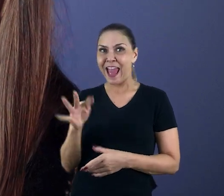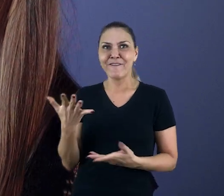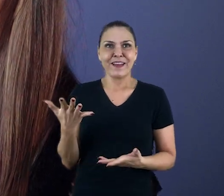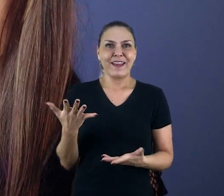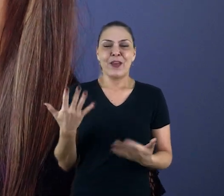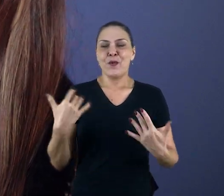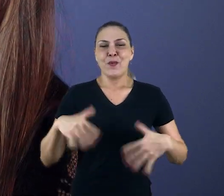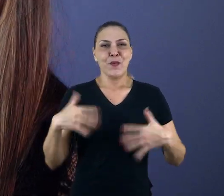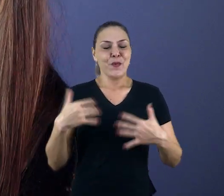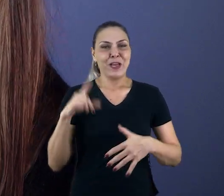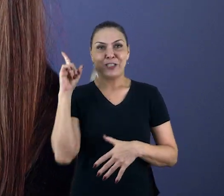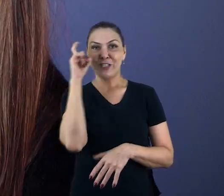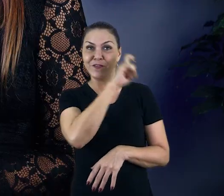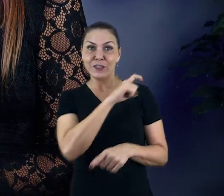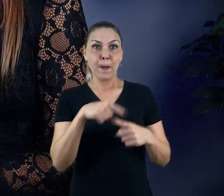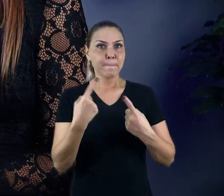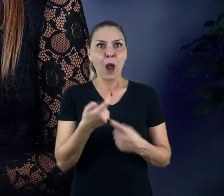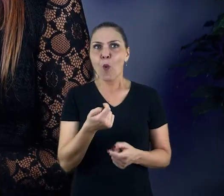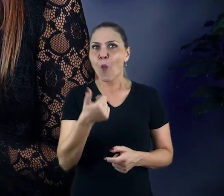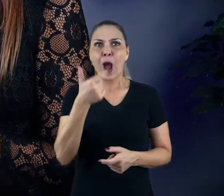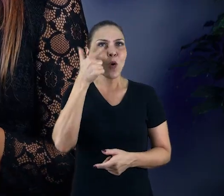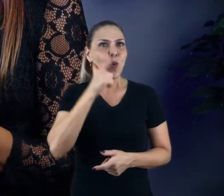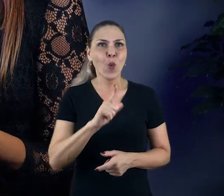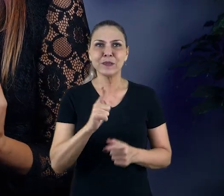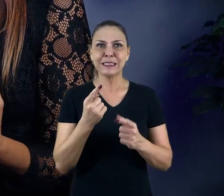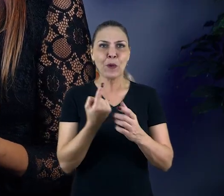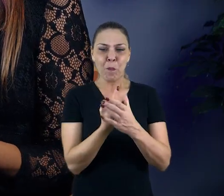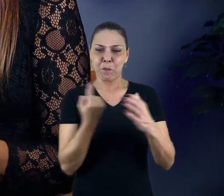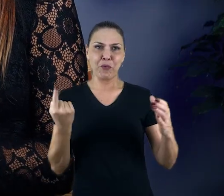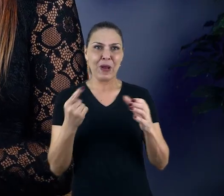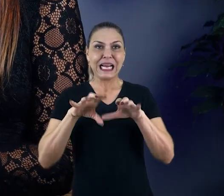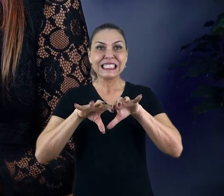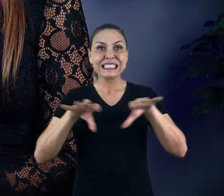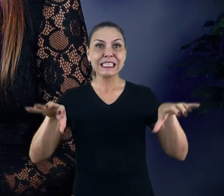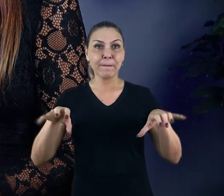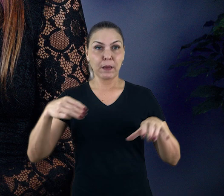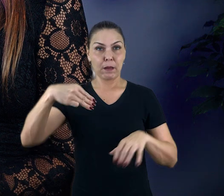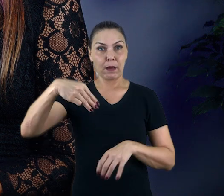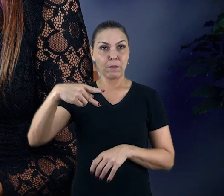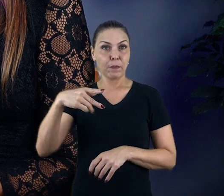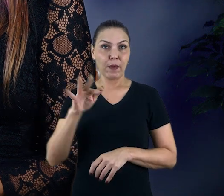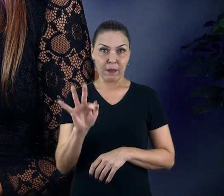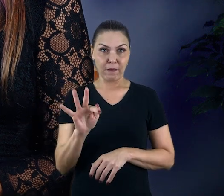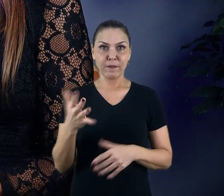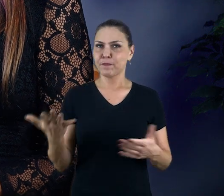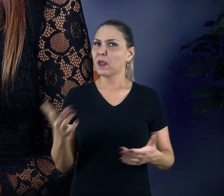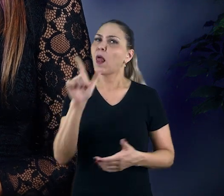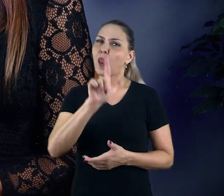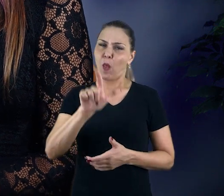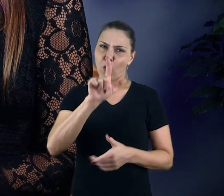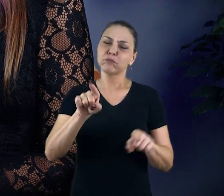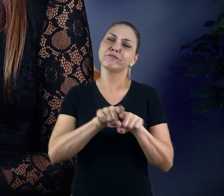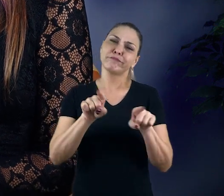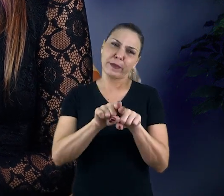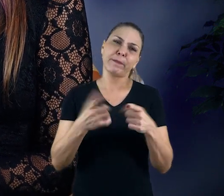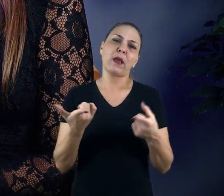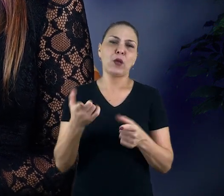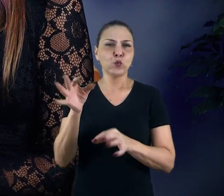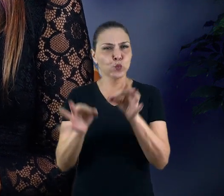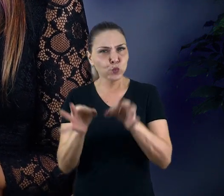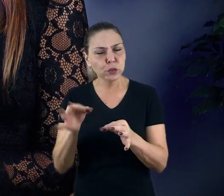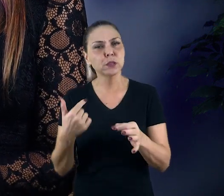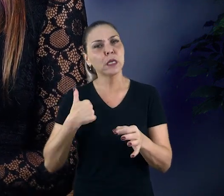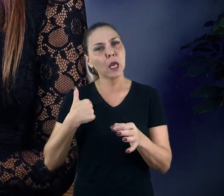período muito pretérito, né? Mas eu quase não consigo me dissociar do Ministério Público Federal. E lógico também do